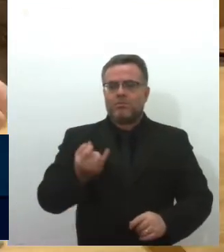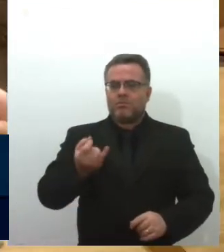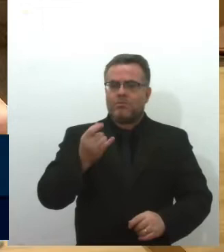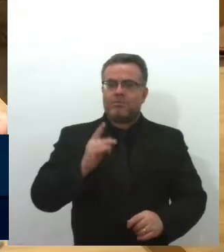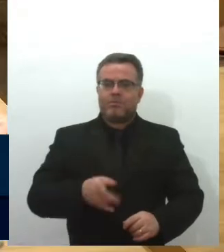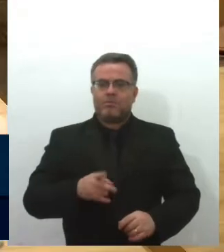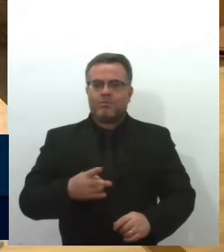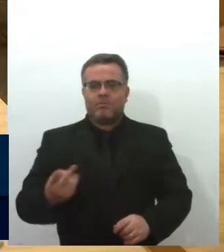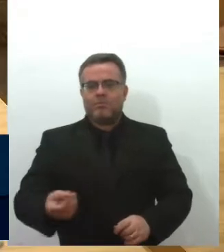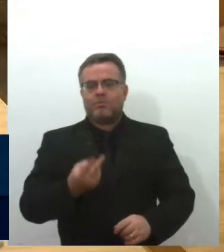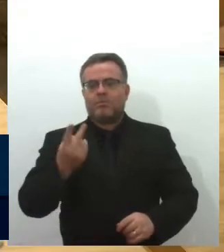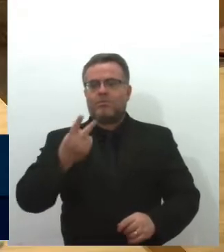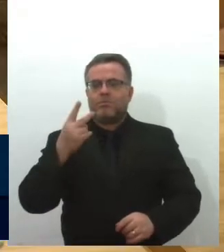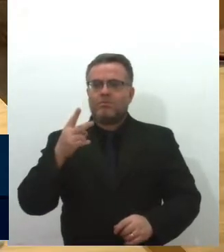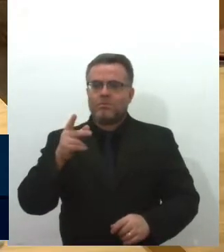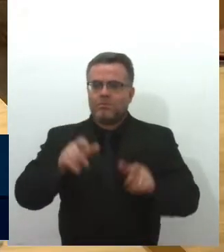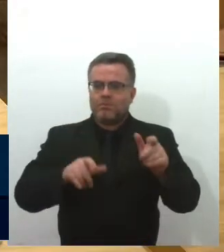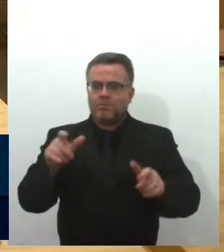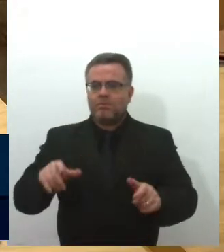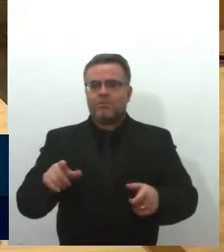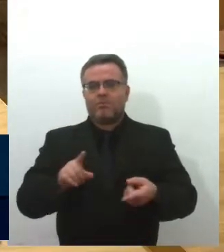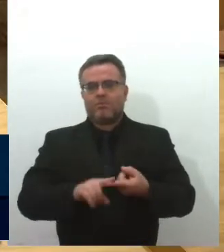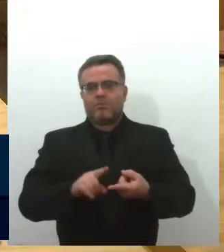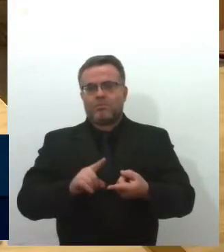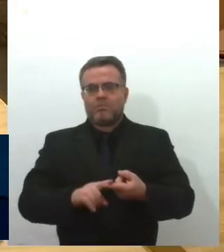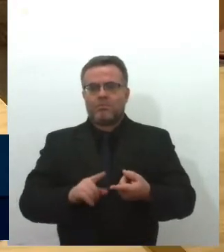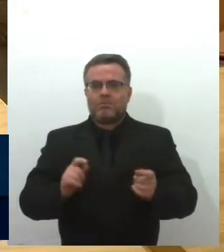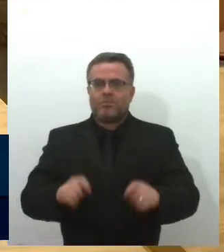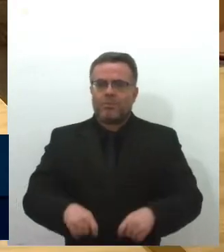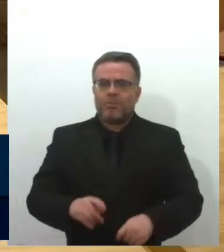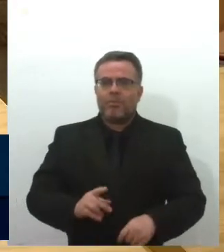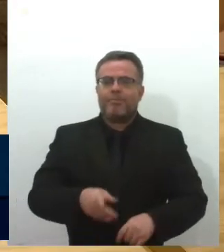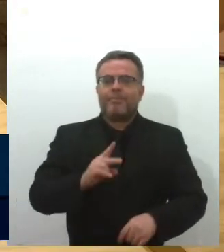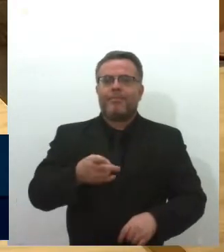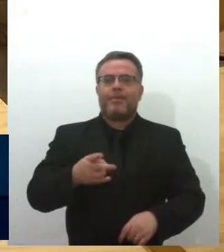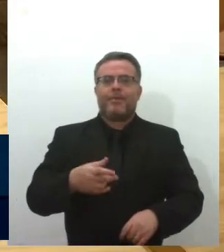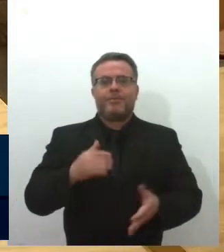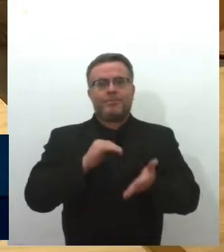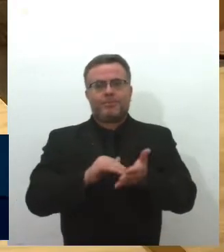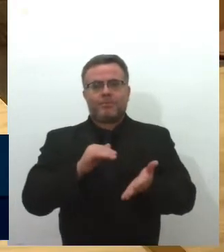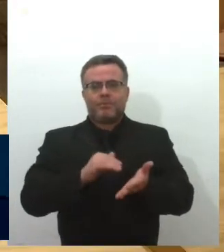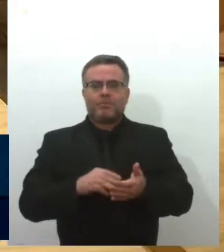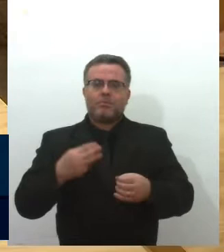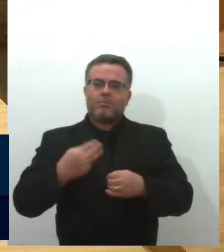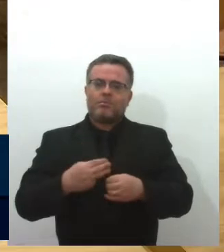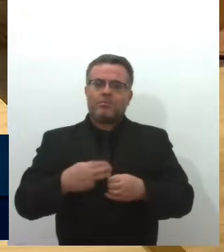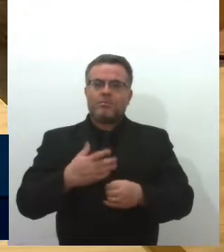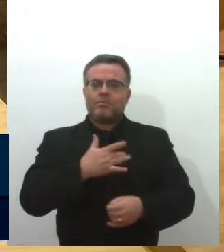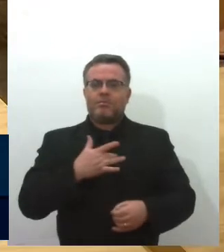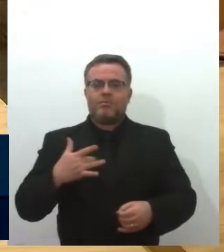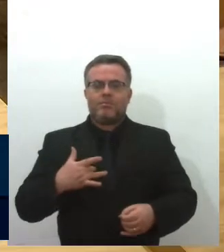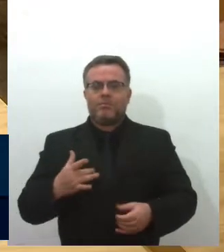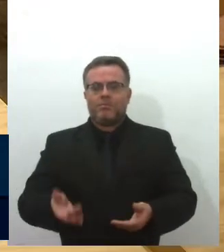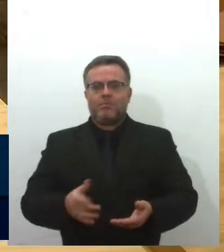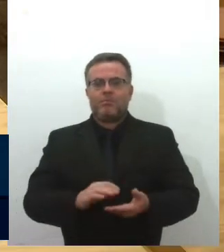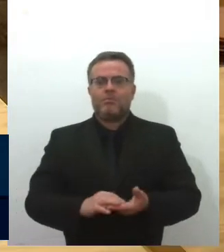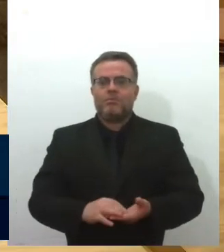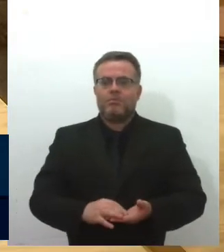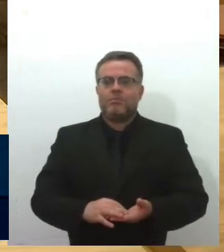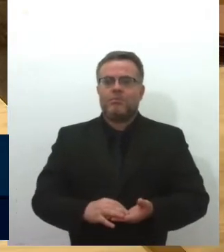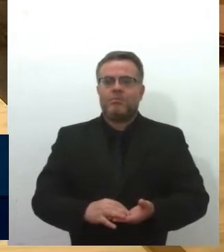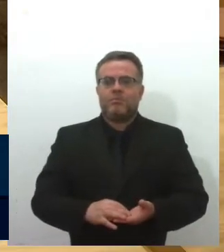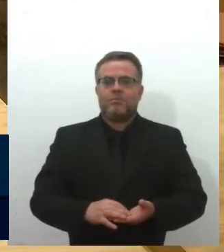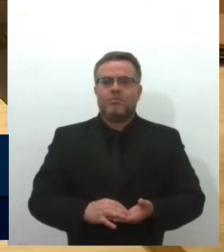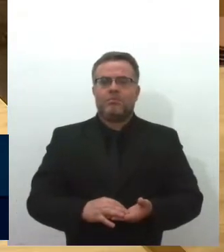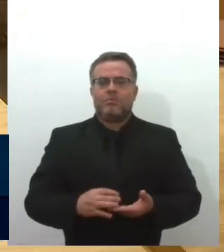valorização das pessoas e ao secretário municipal de saúde de Simão